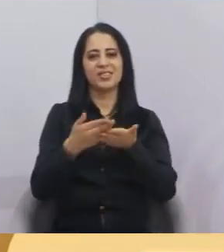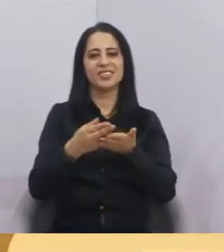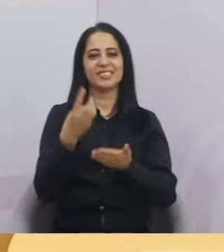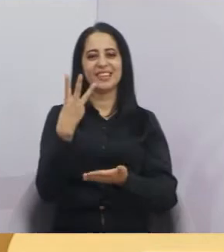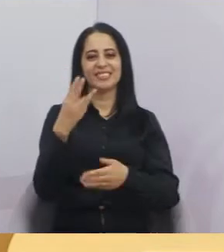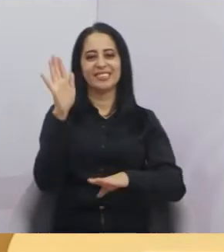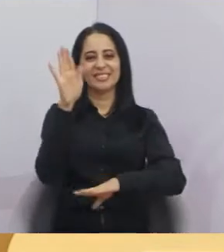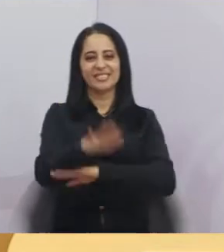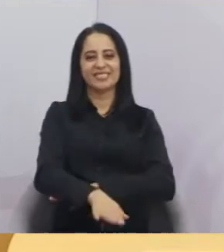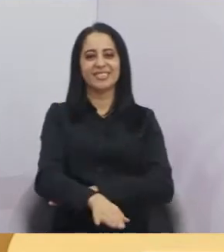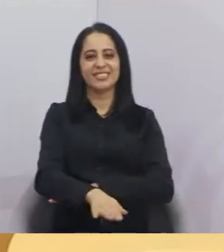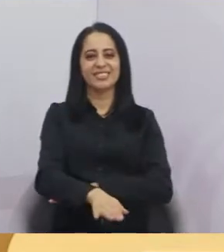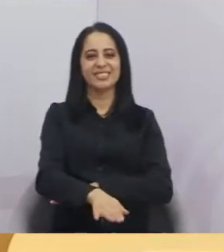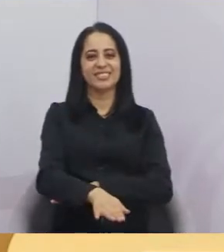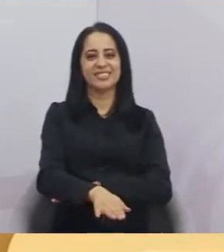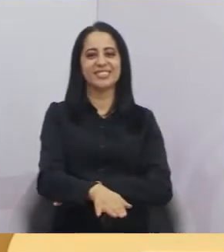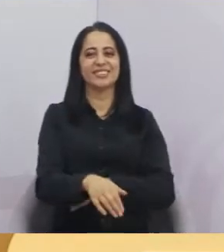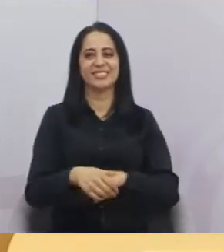difícil esse horário.